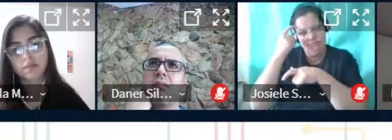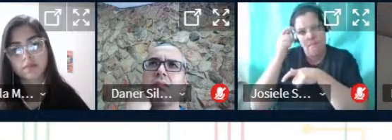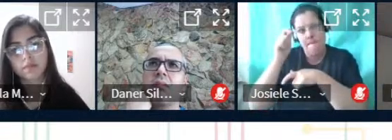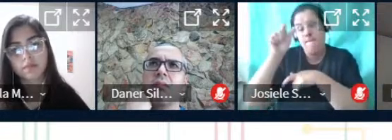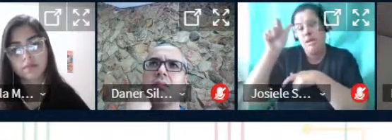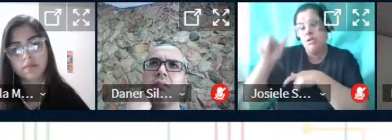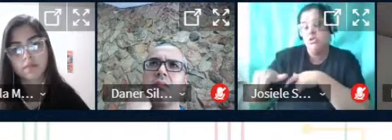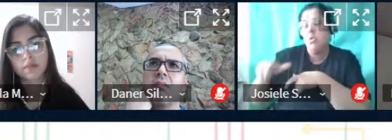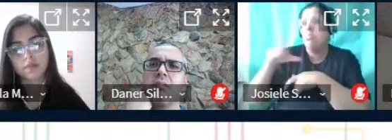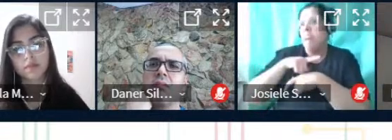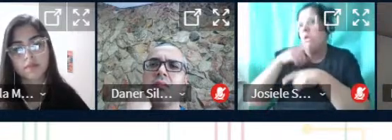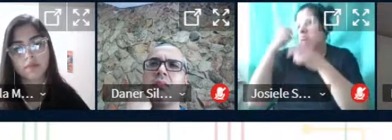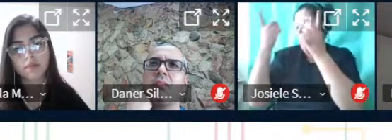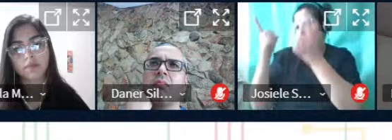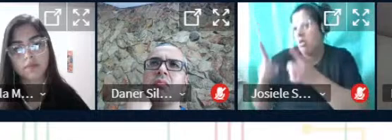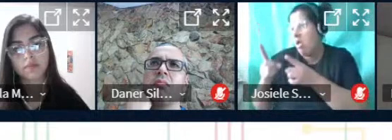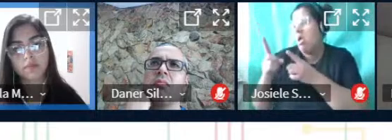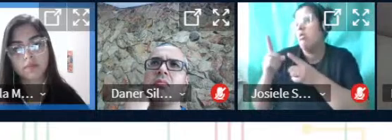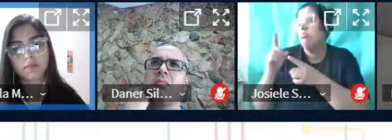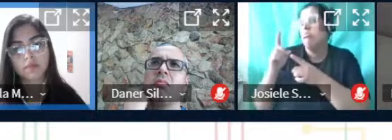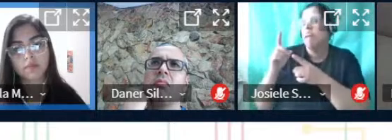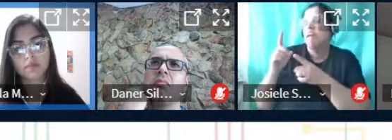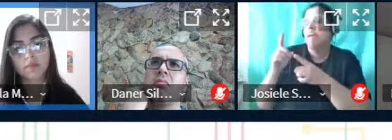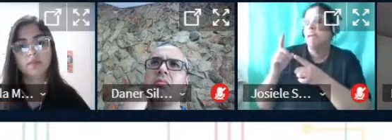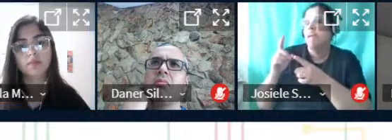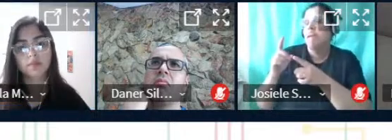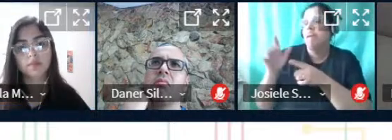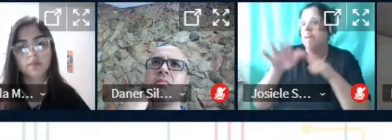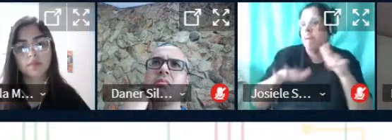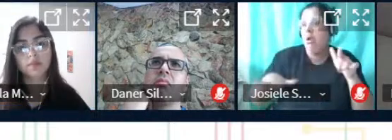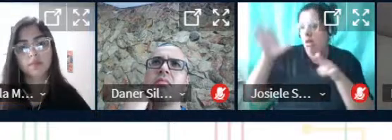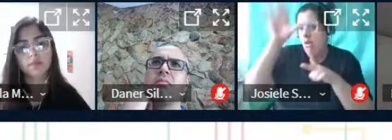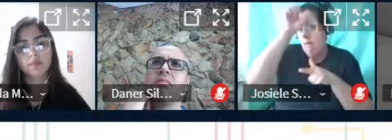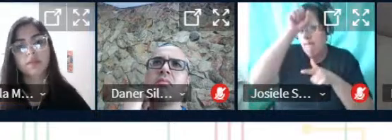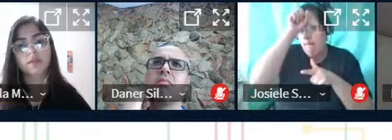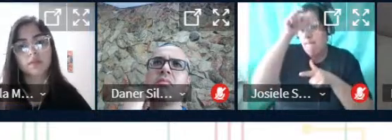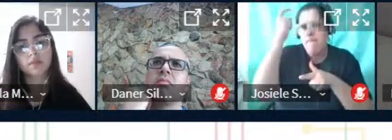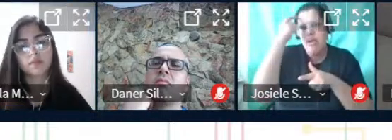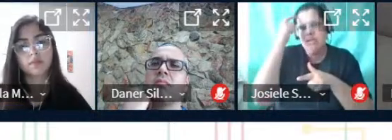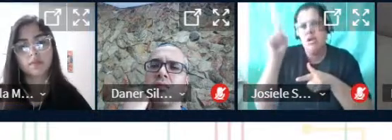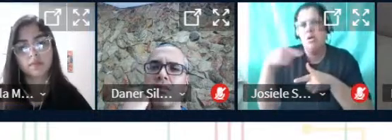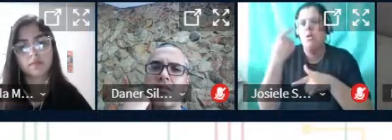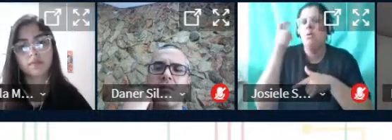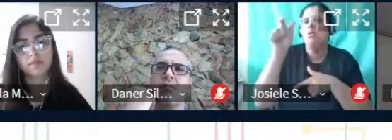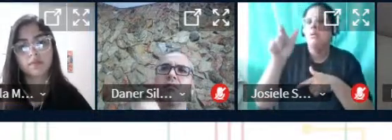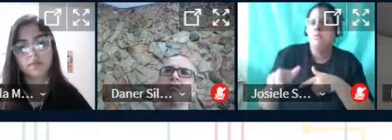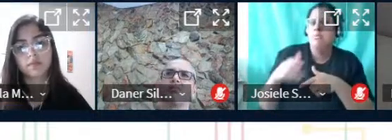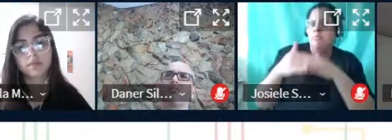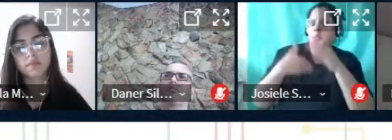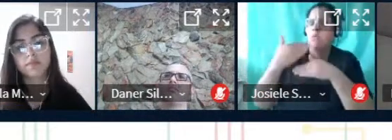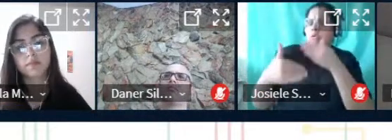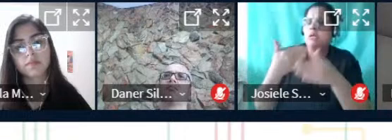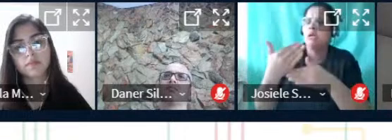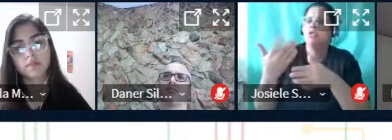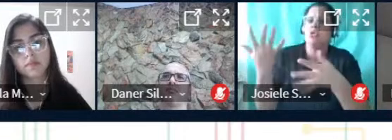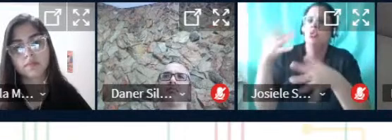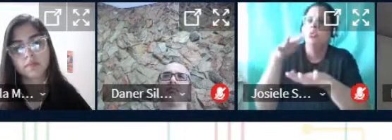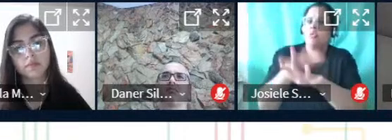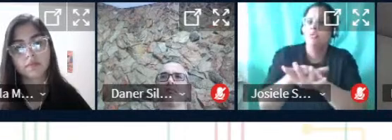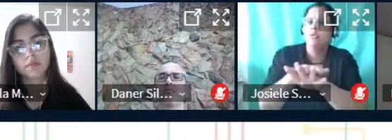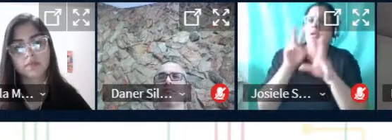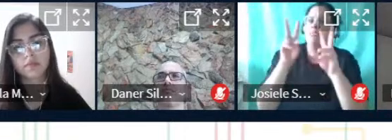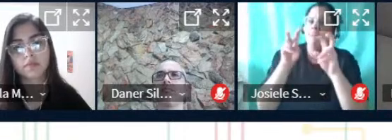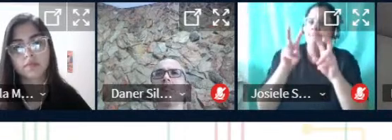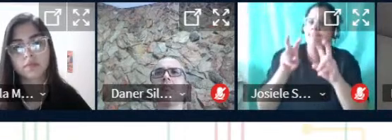especificidade em termos de aprendizagem te fez pensar no outro agora nesse processo de inclusão né que são temas